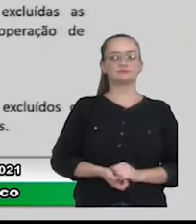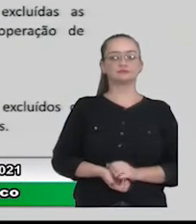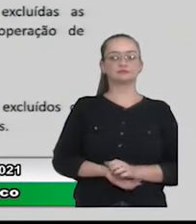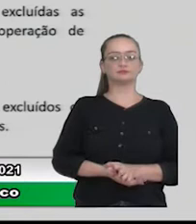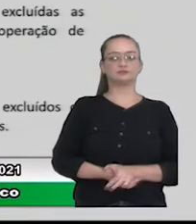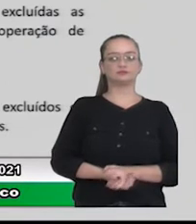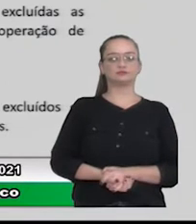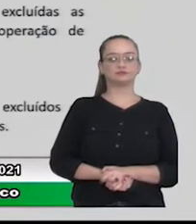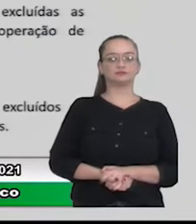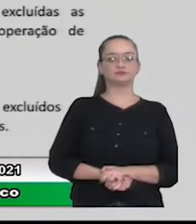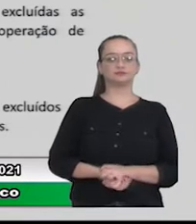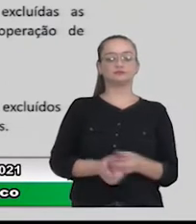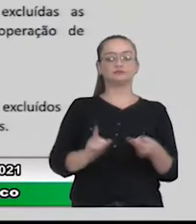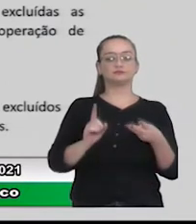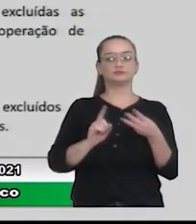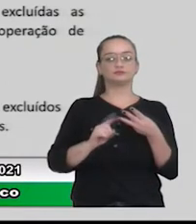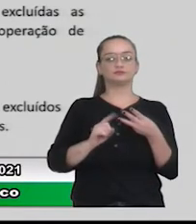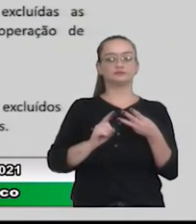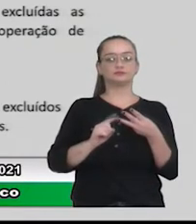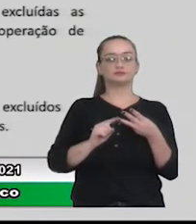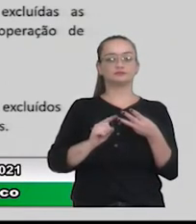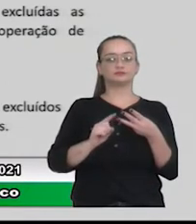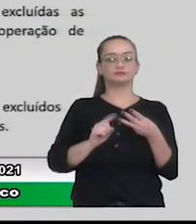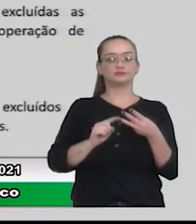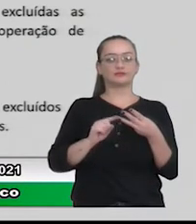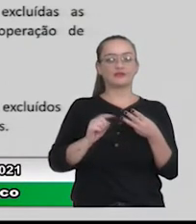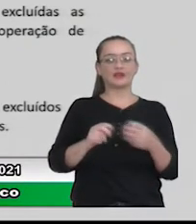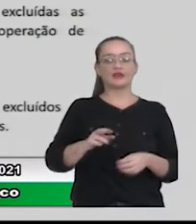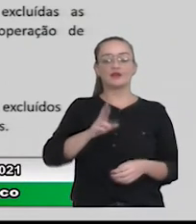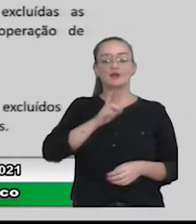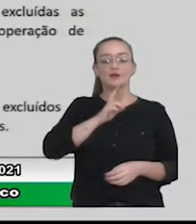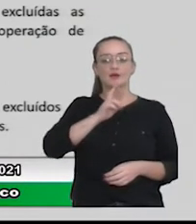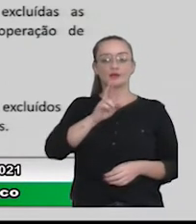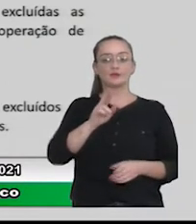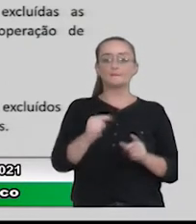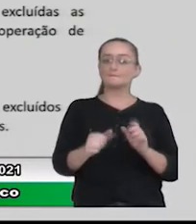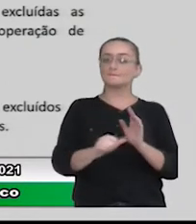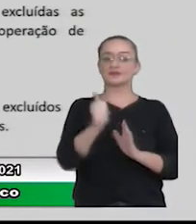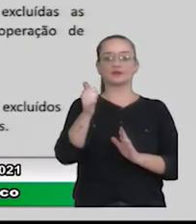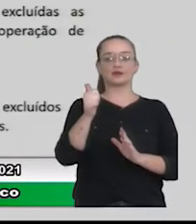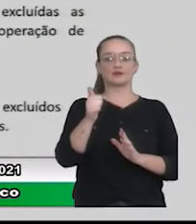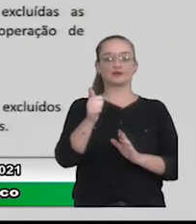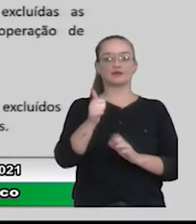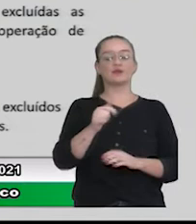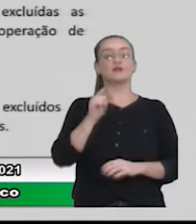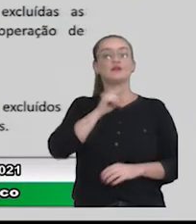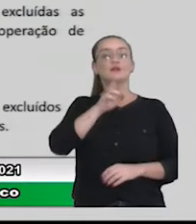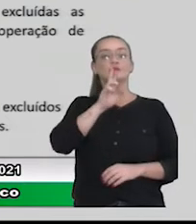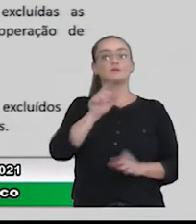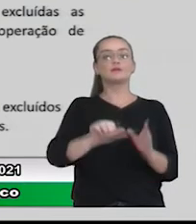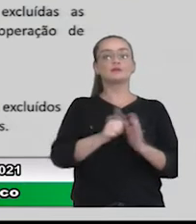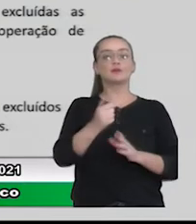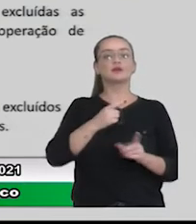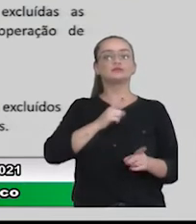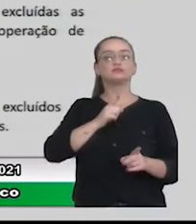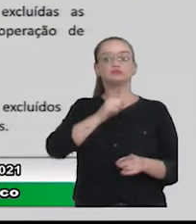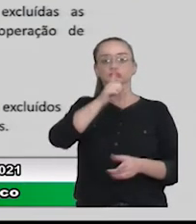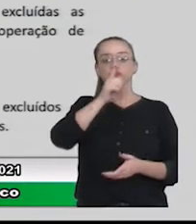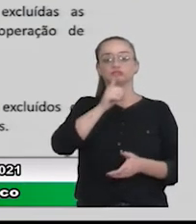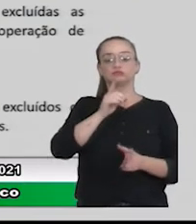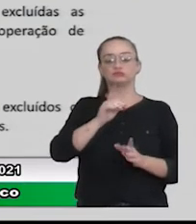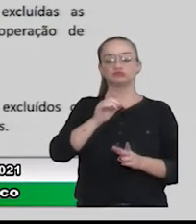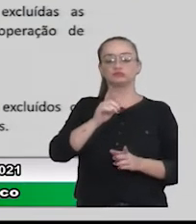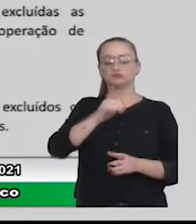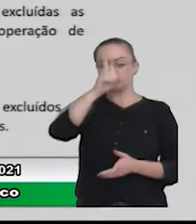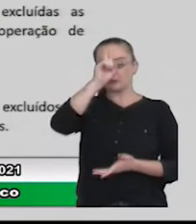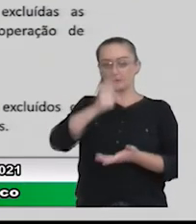A terceira meta é o resultado primário. O resultado primário, ele é definido pela diferença entre as